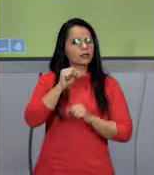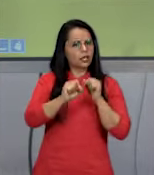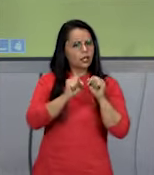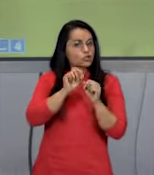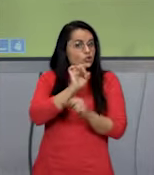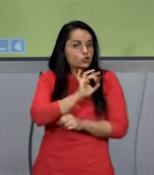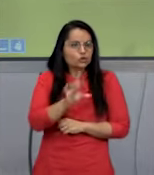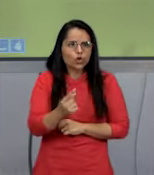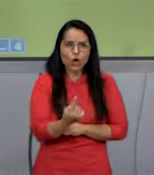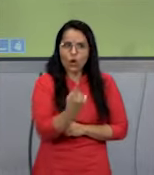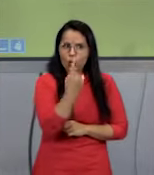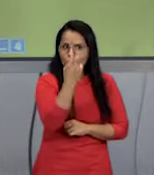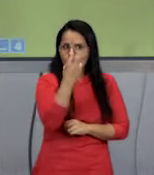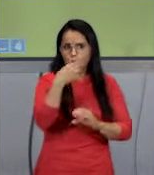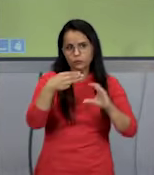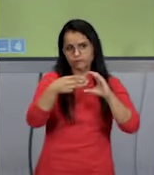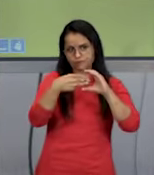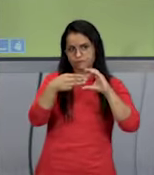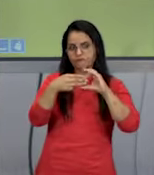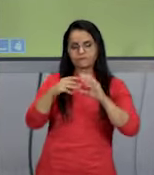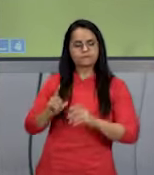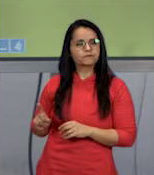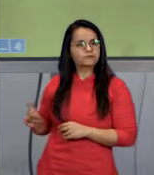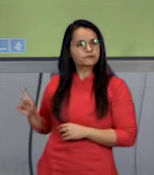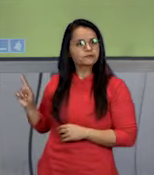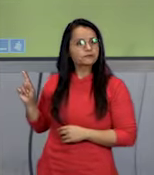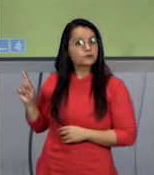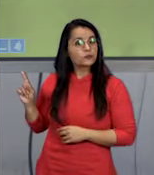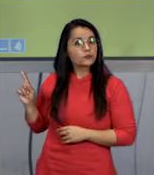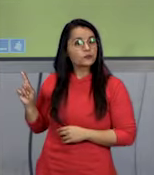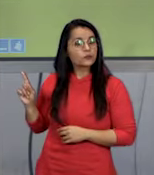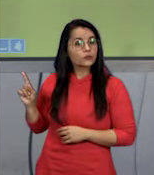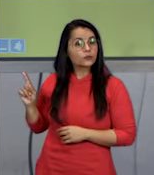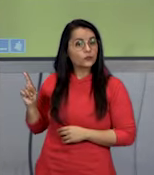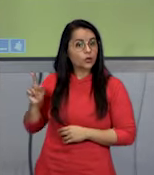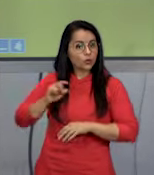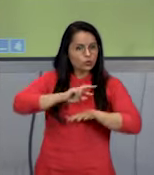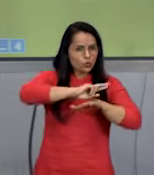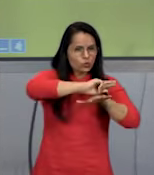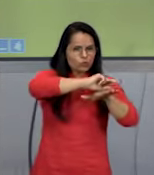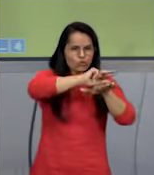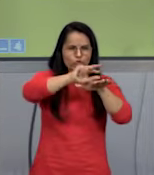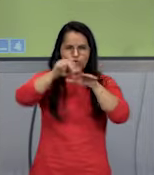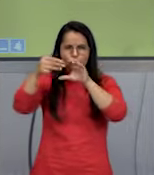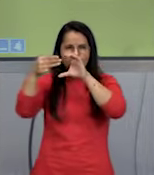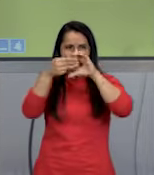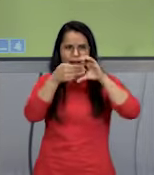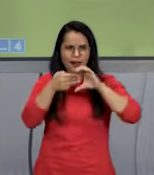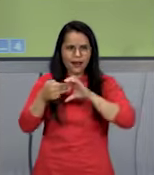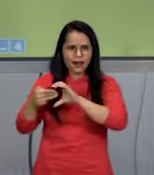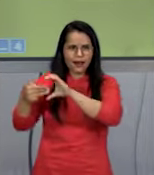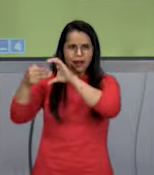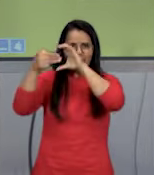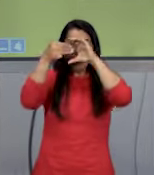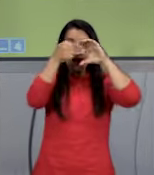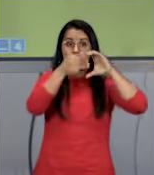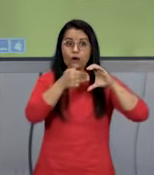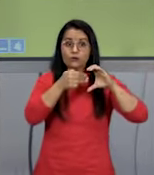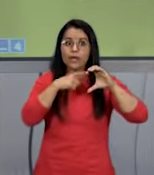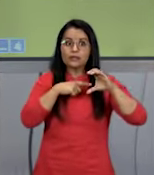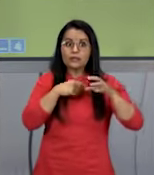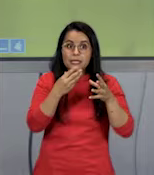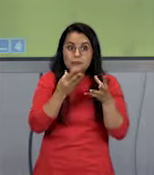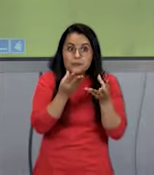apenas uma única célula. Os organismos pluricelulares ou multicelulares possuem